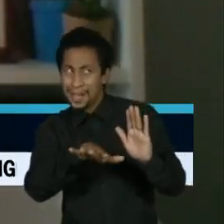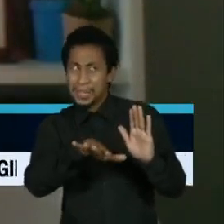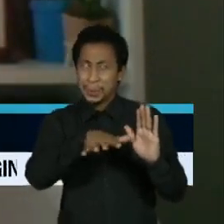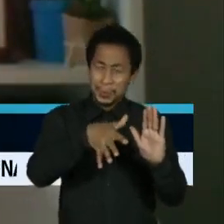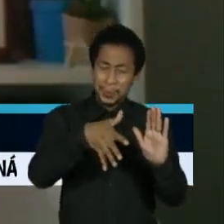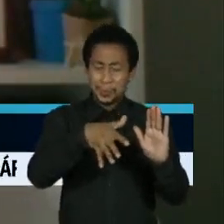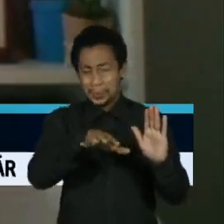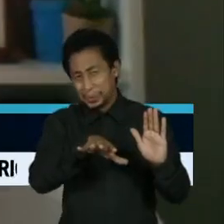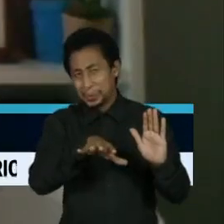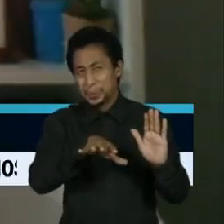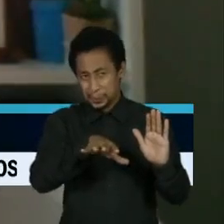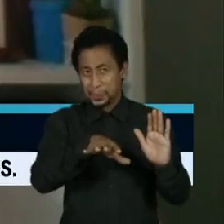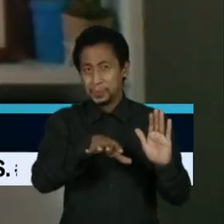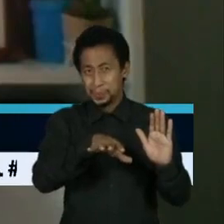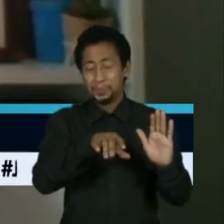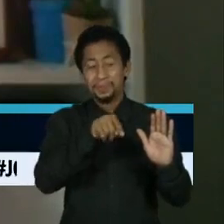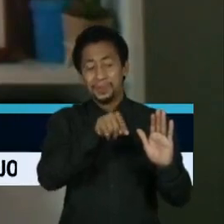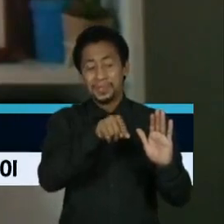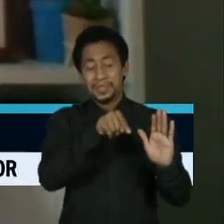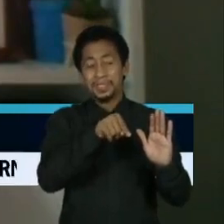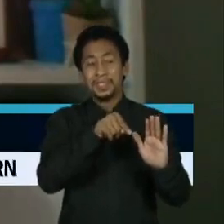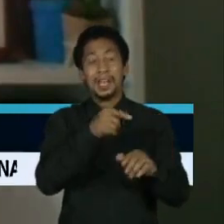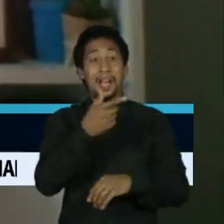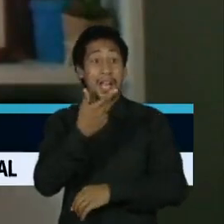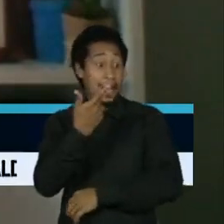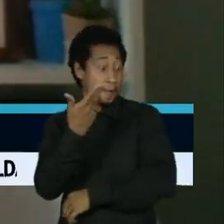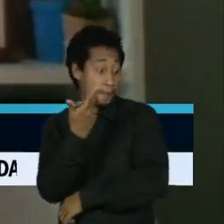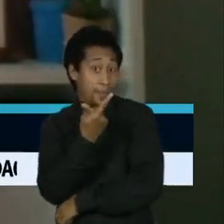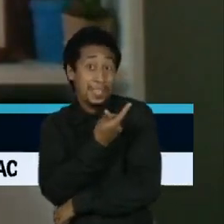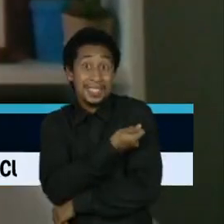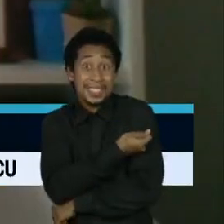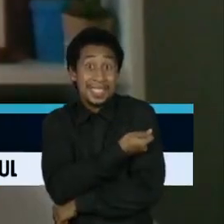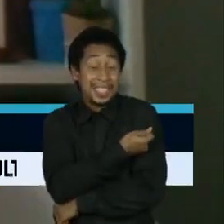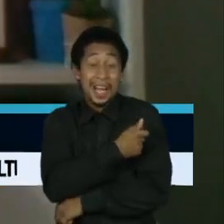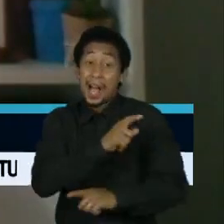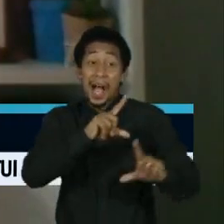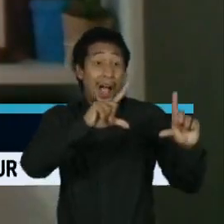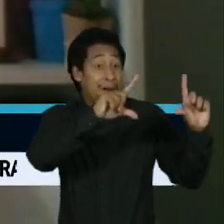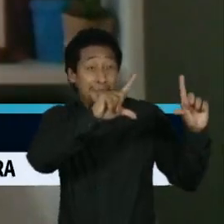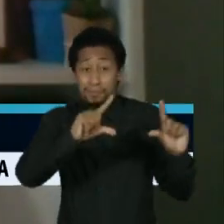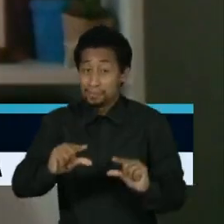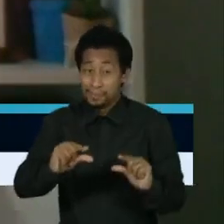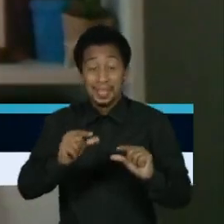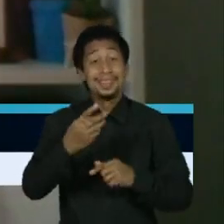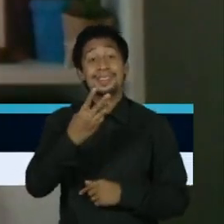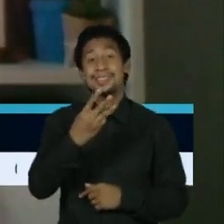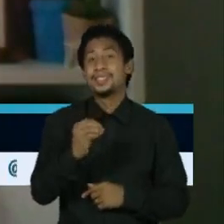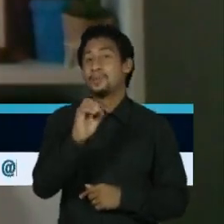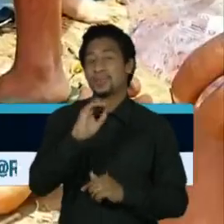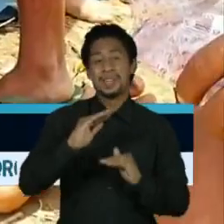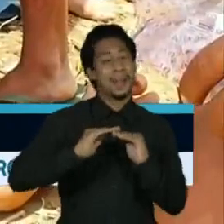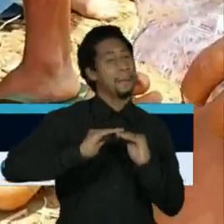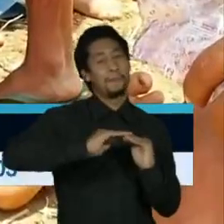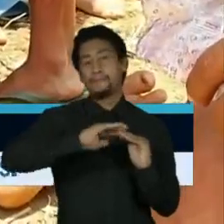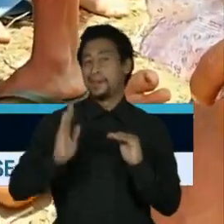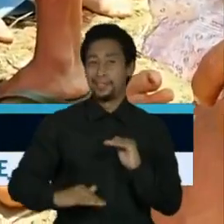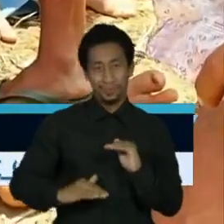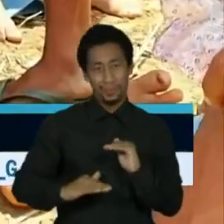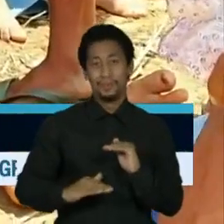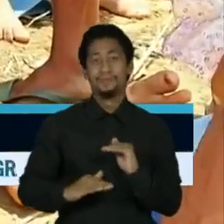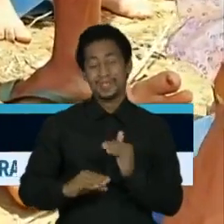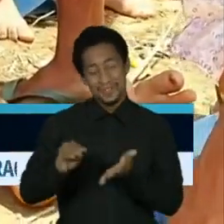cobertura vacinal que é inferior a 30%, ou seja, estão muito além do